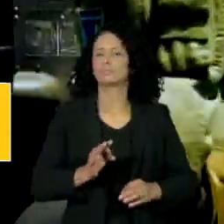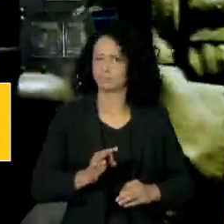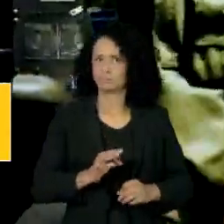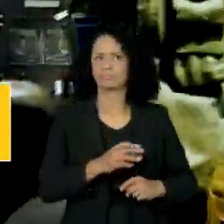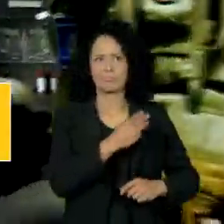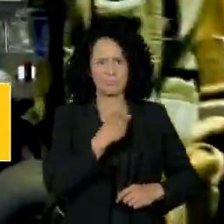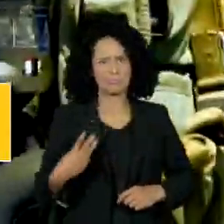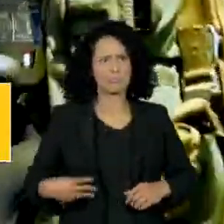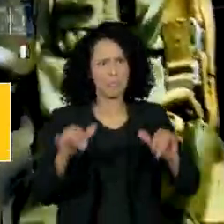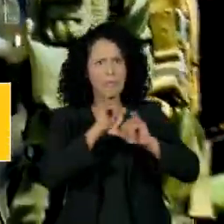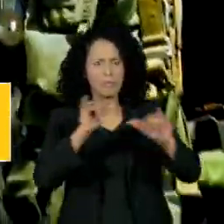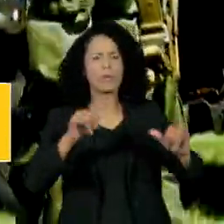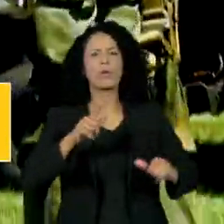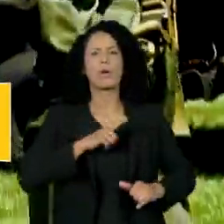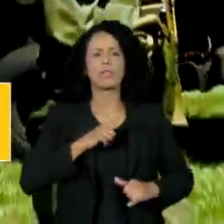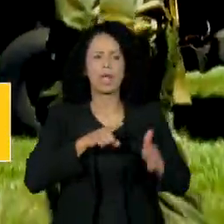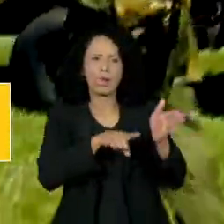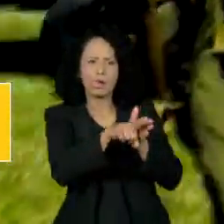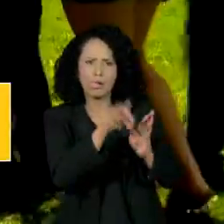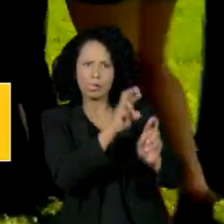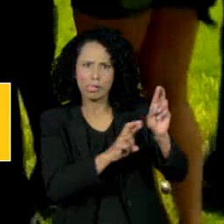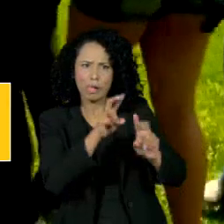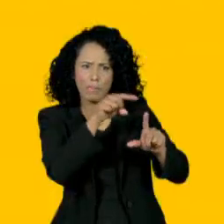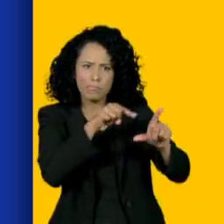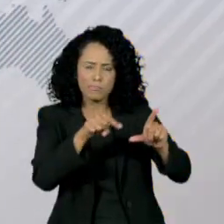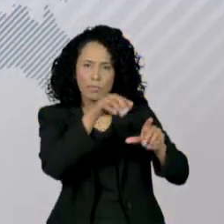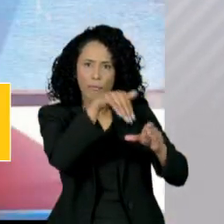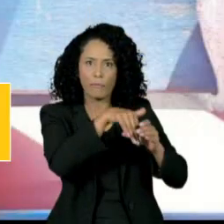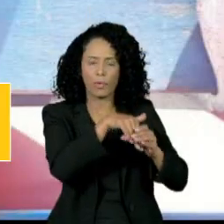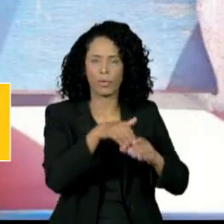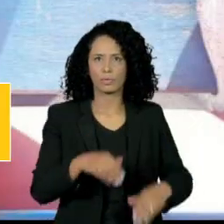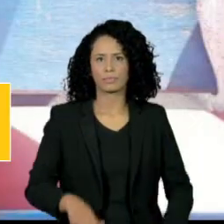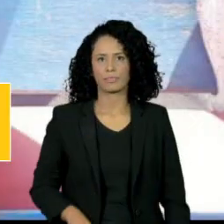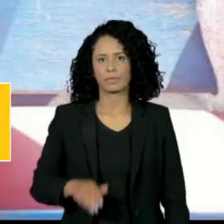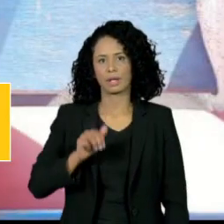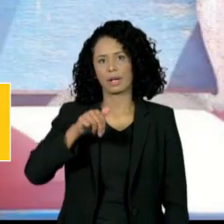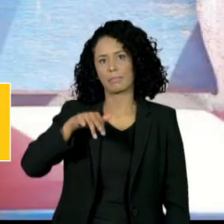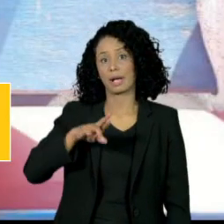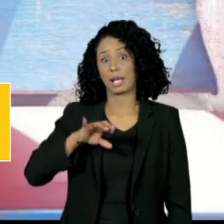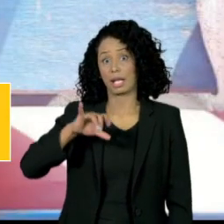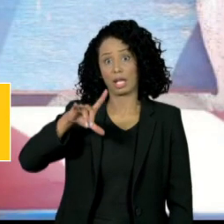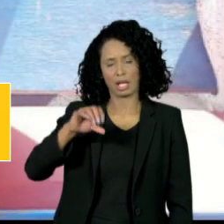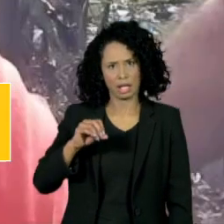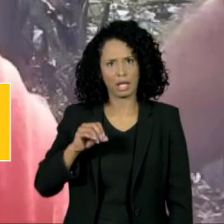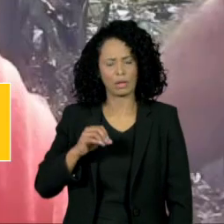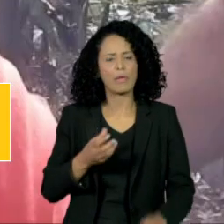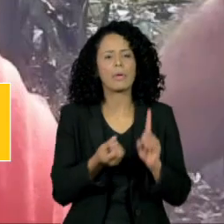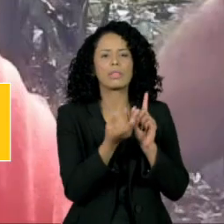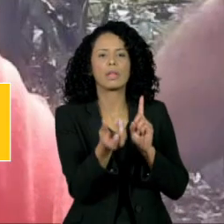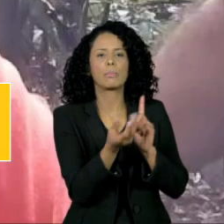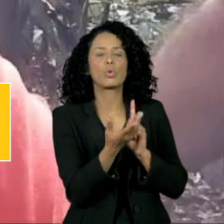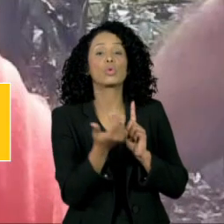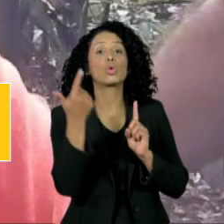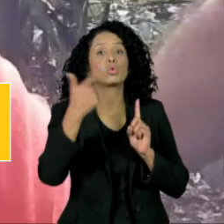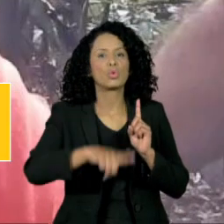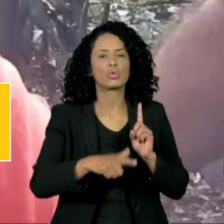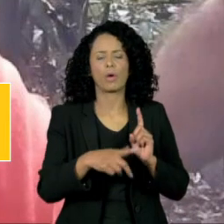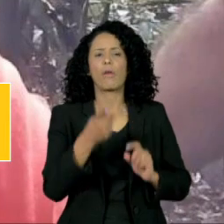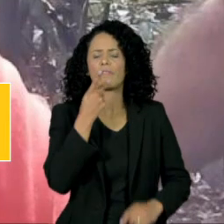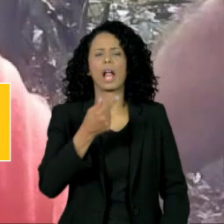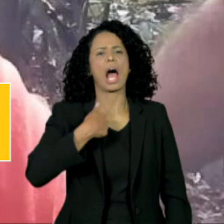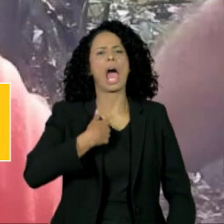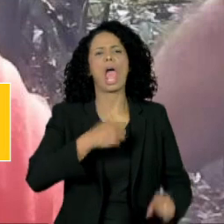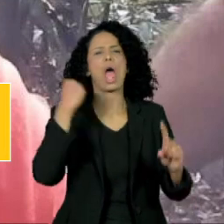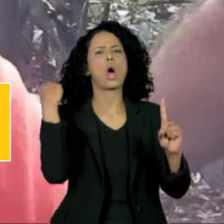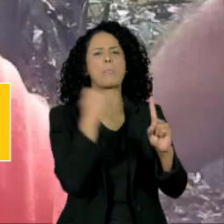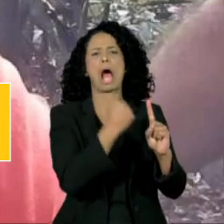fiscalizar e auditar urnas eletrônicas. A marido da Costa Oliveira volta atrás em novo depoimento e nega ter matado